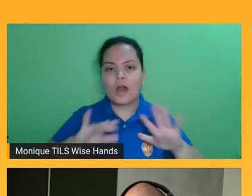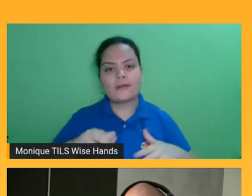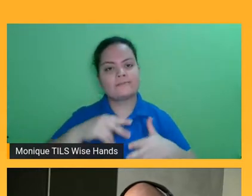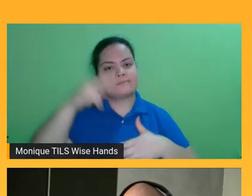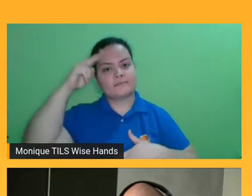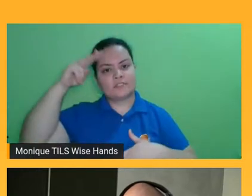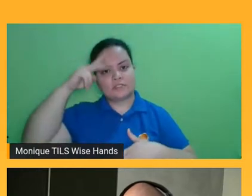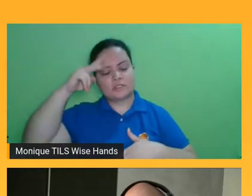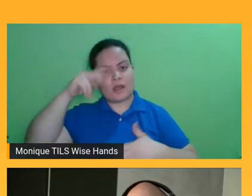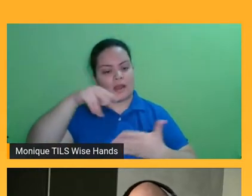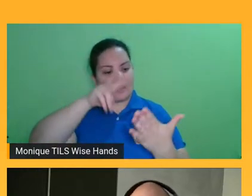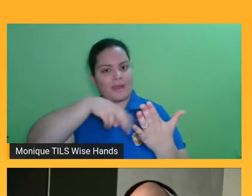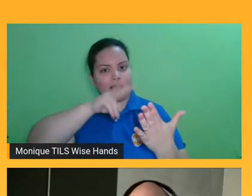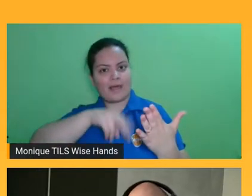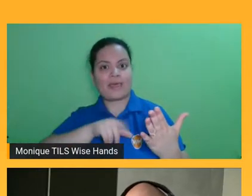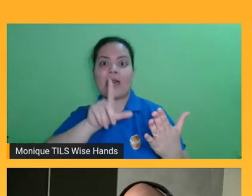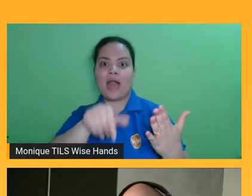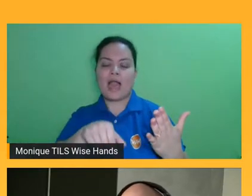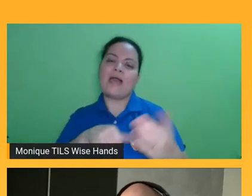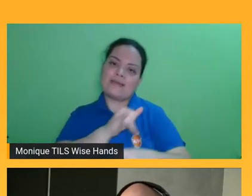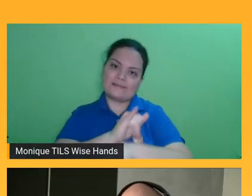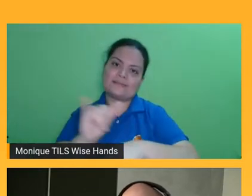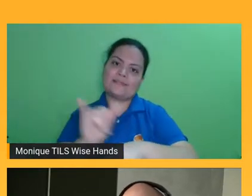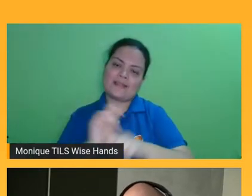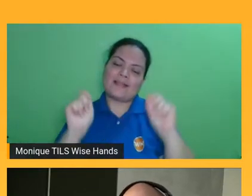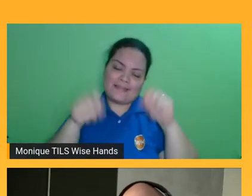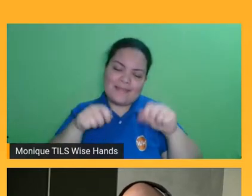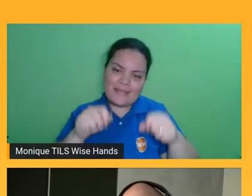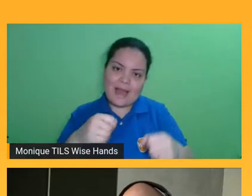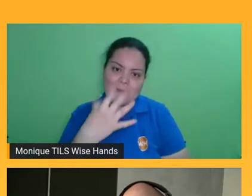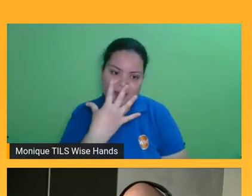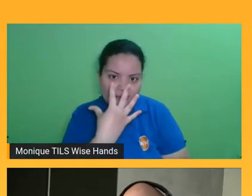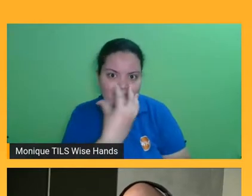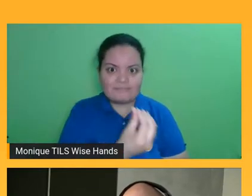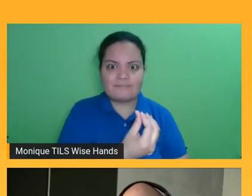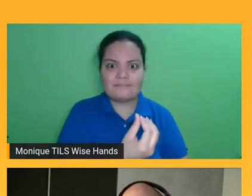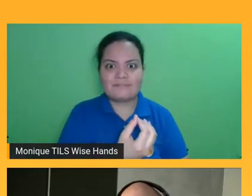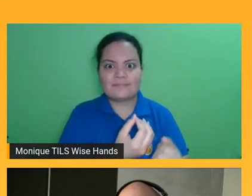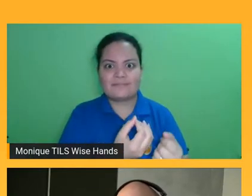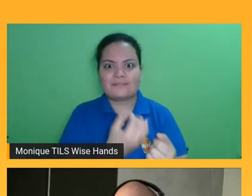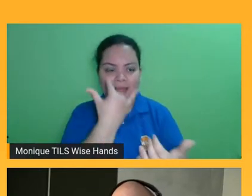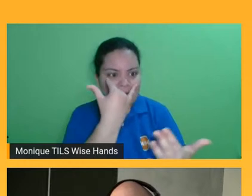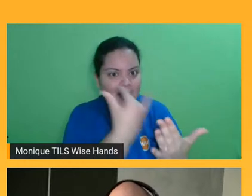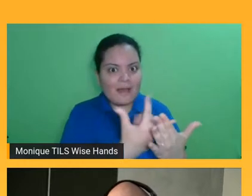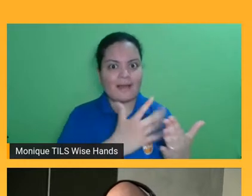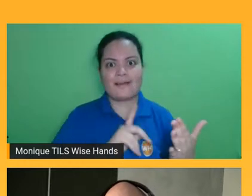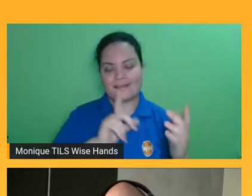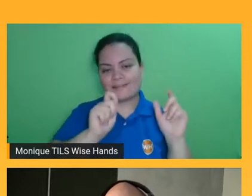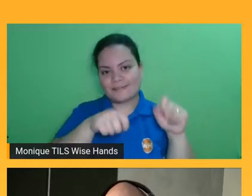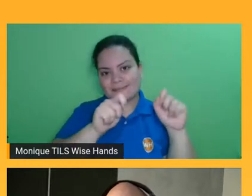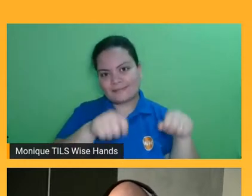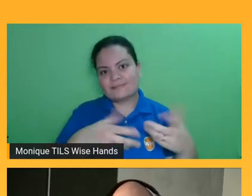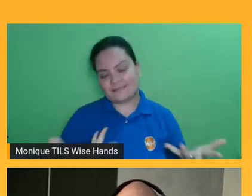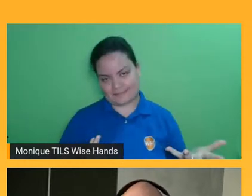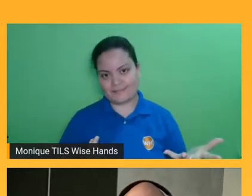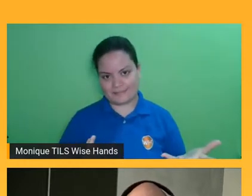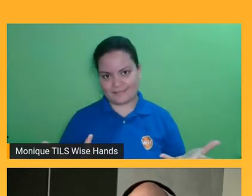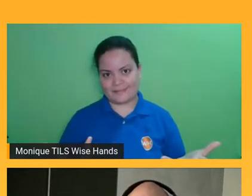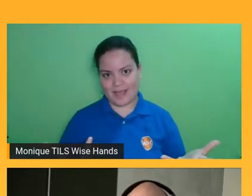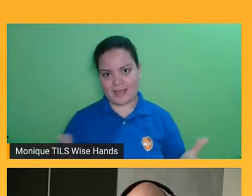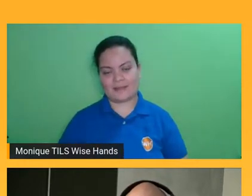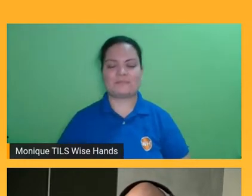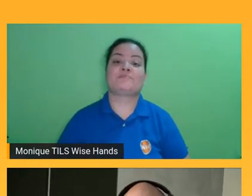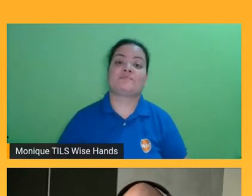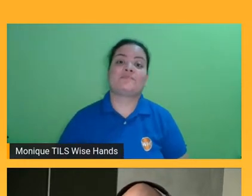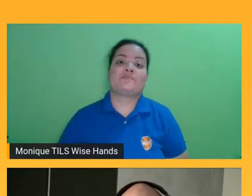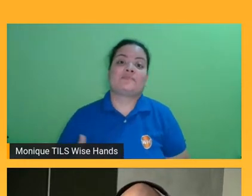eu vejo que é um caminho para ele por ali, diário de um banana, coisas do tipo, são lugares onde ele pega muito bem e vai muito bem, então eu